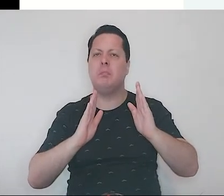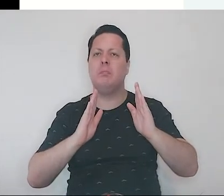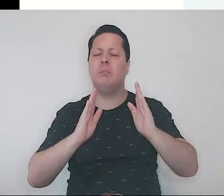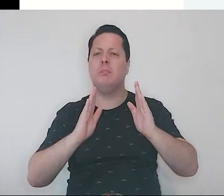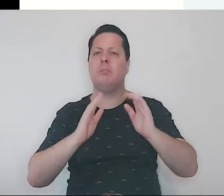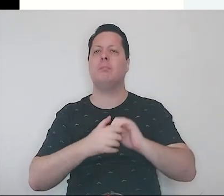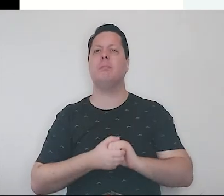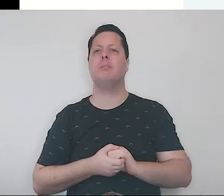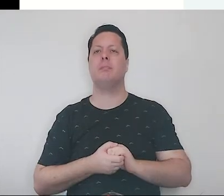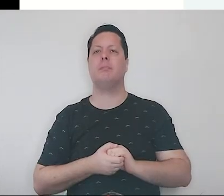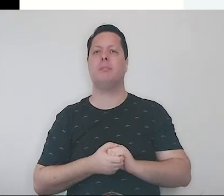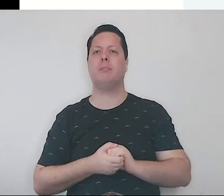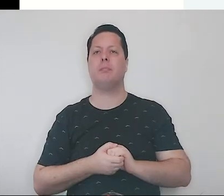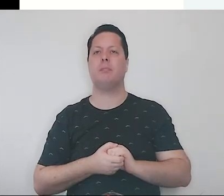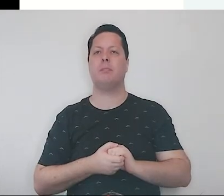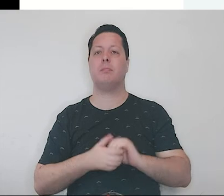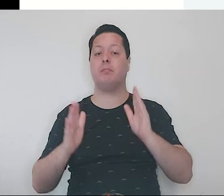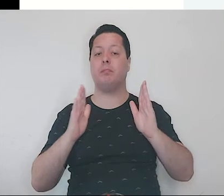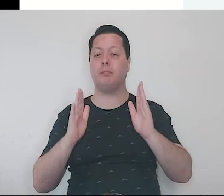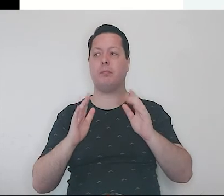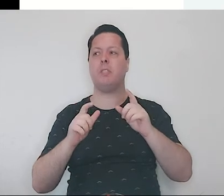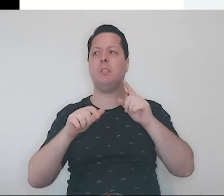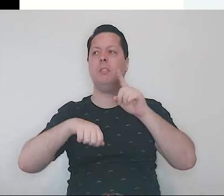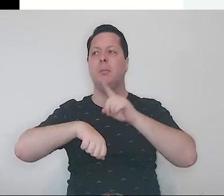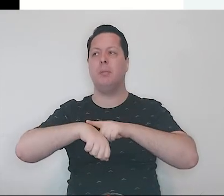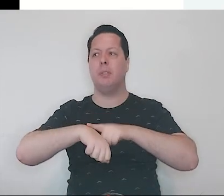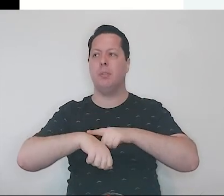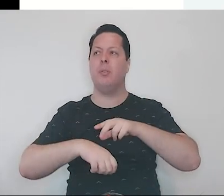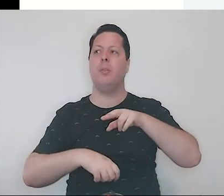narrativa, do conto, se passa no período reiã.